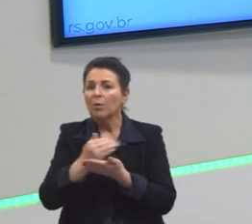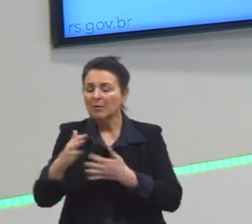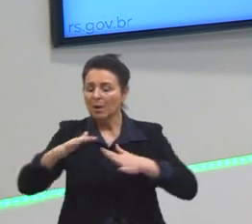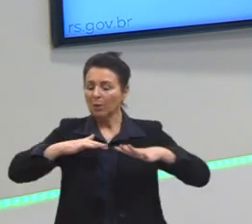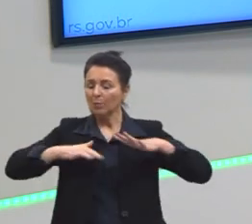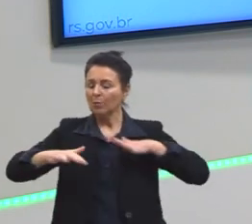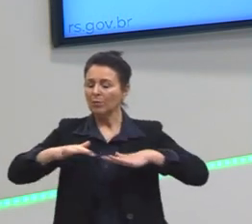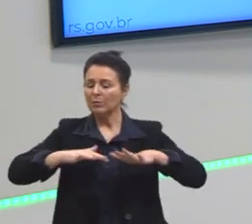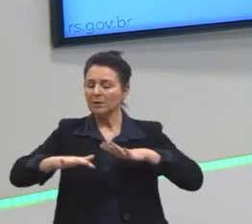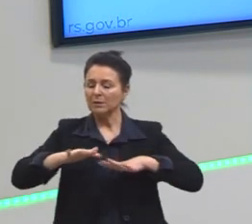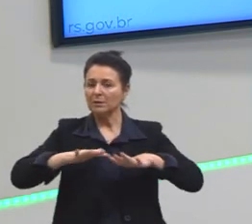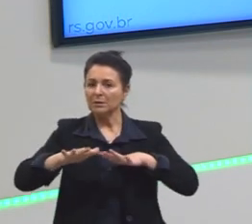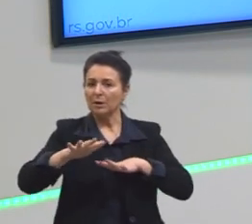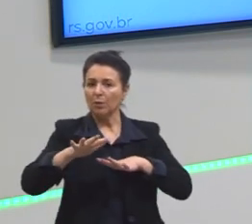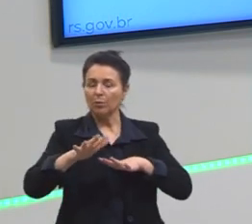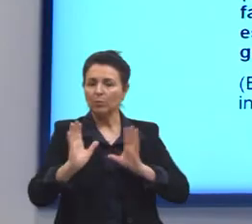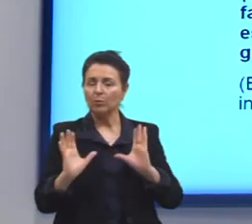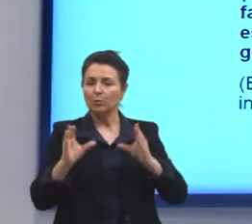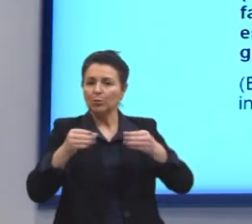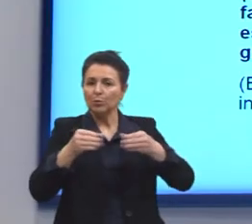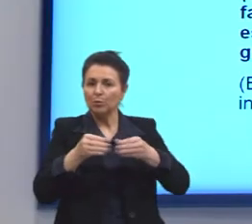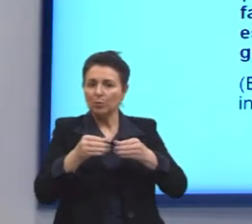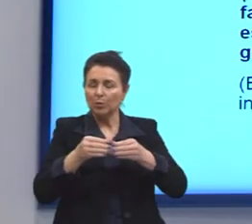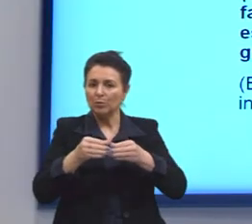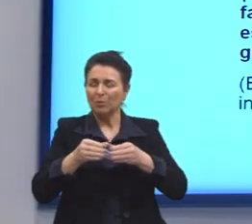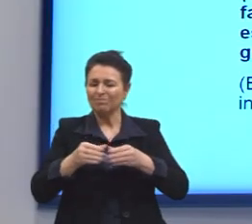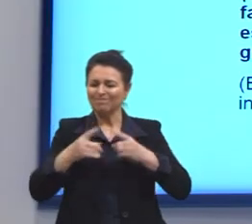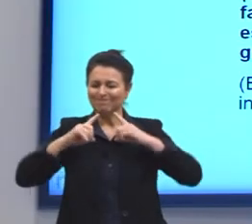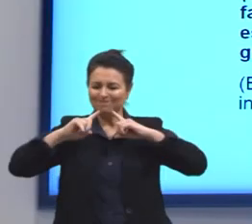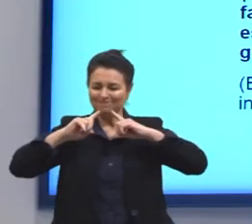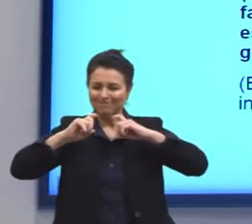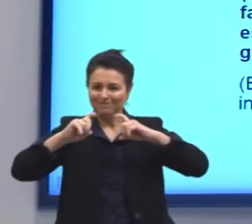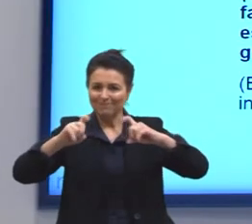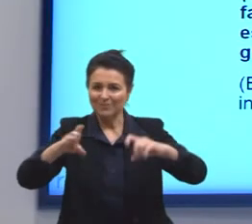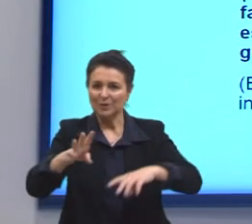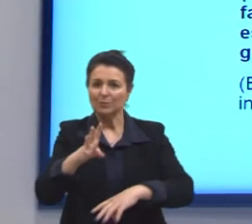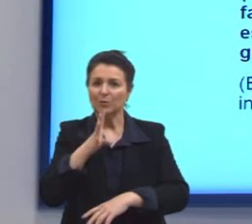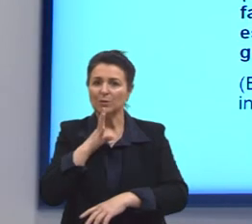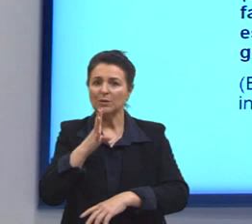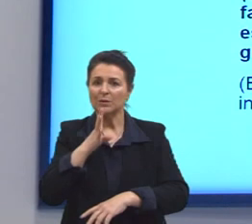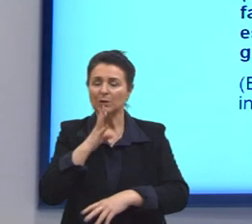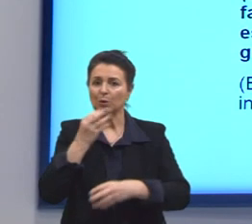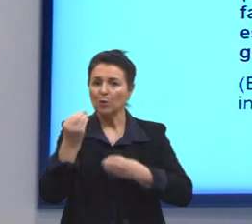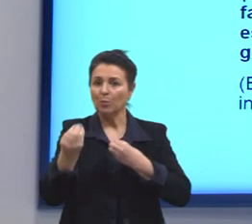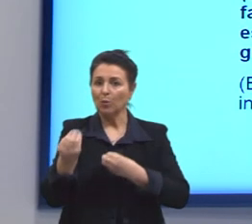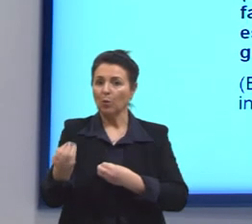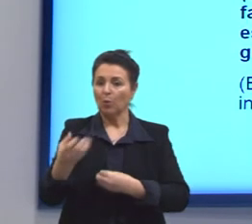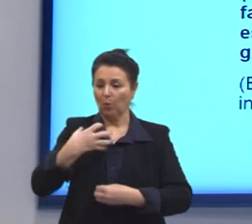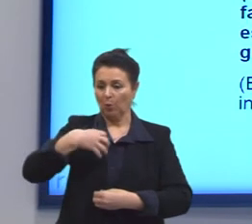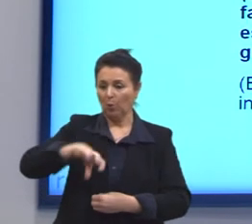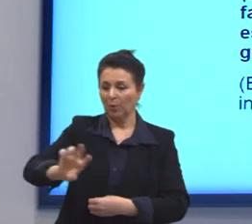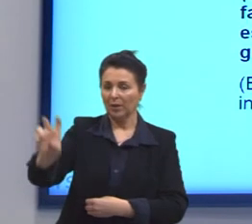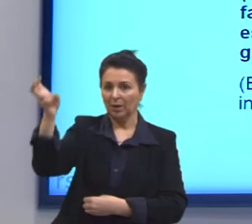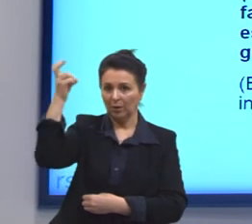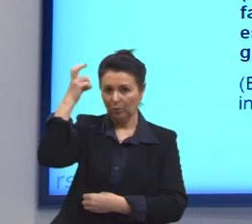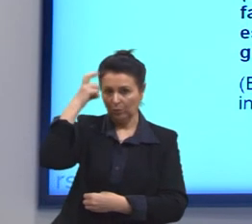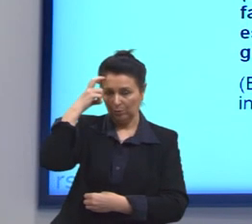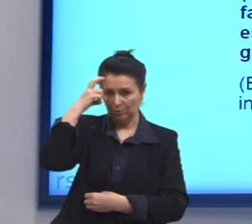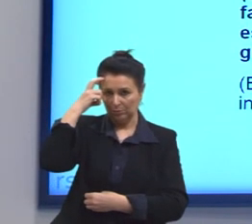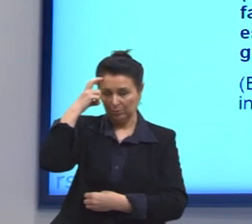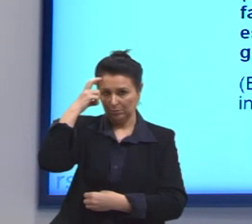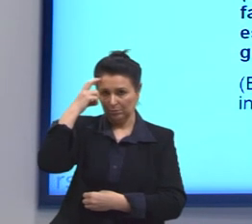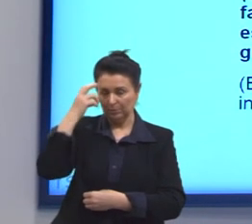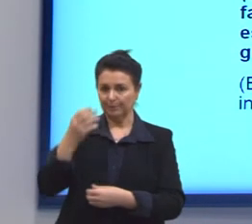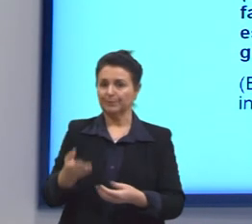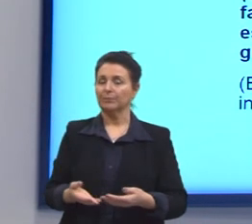e em um conjunto de contestações que ficou conhecido como contracultura. No que se refere à